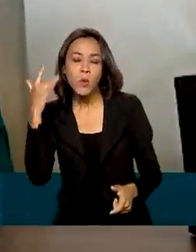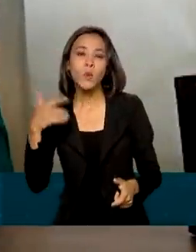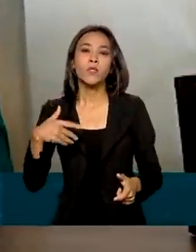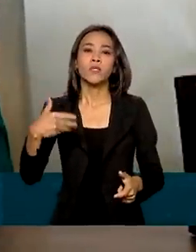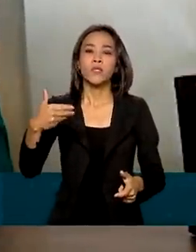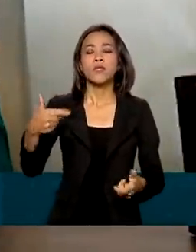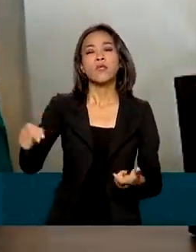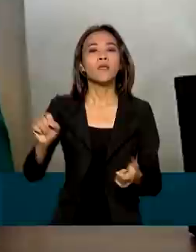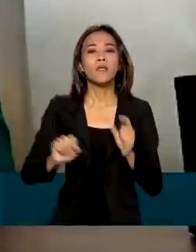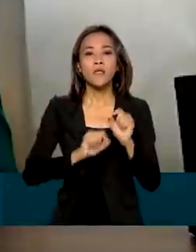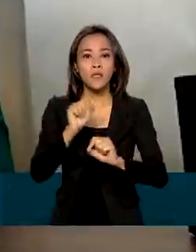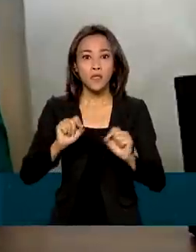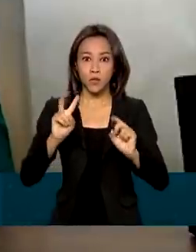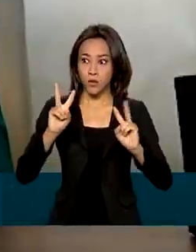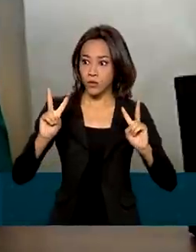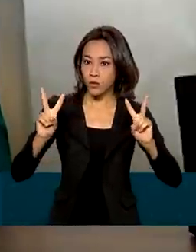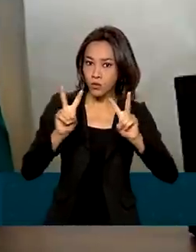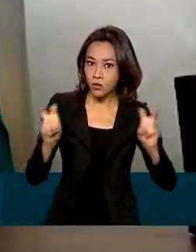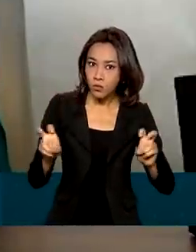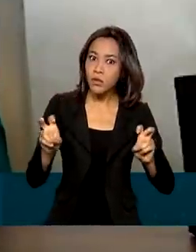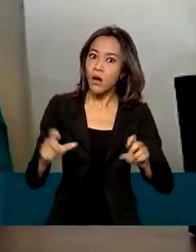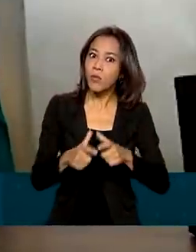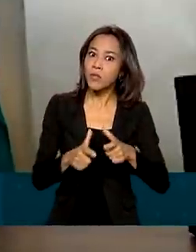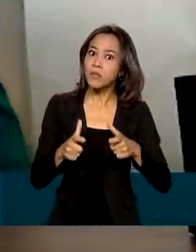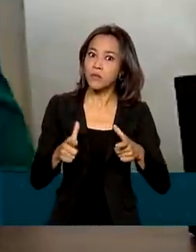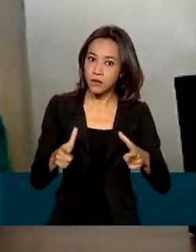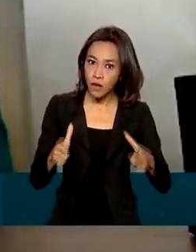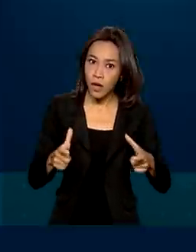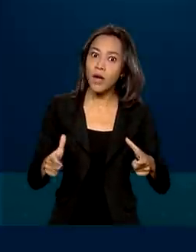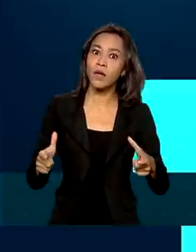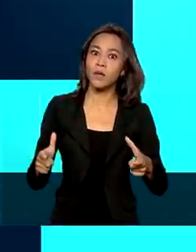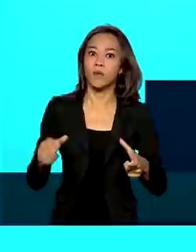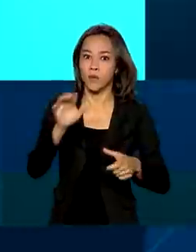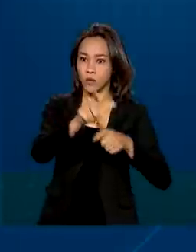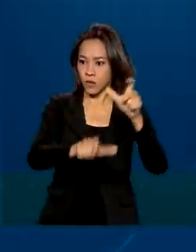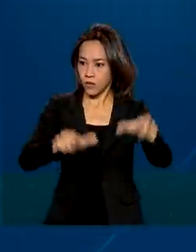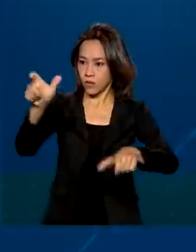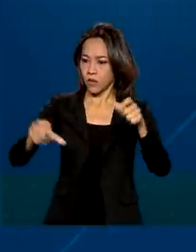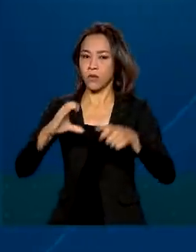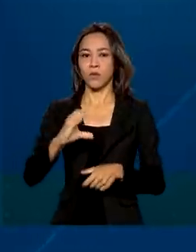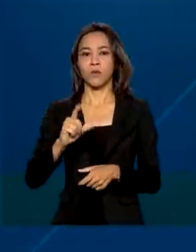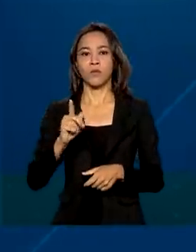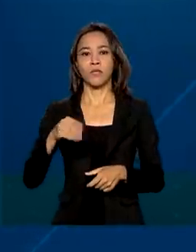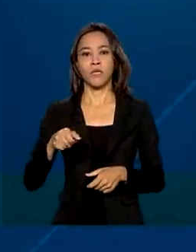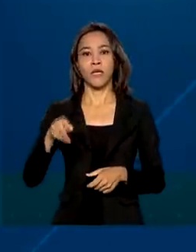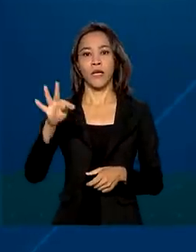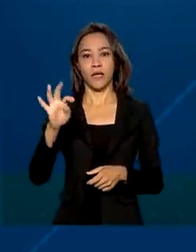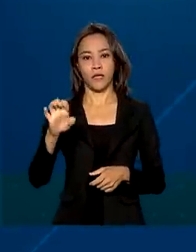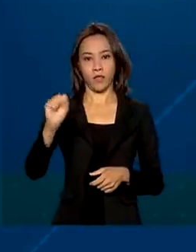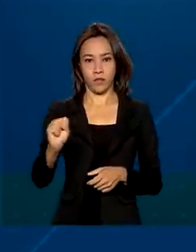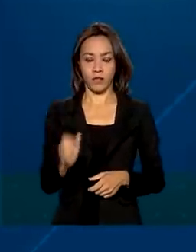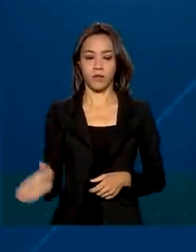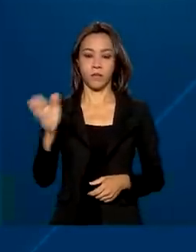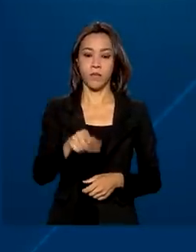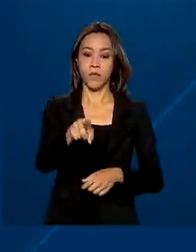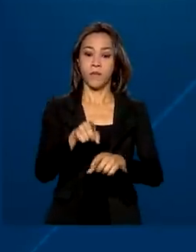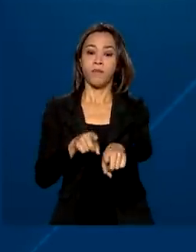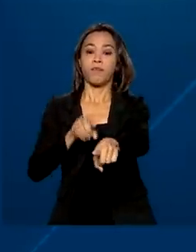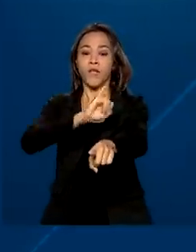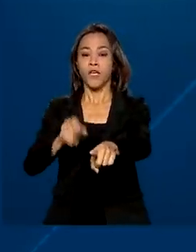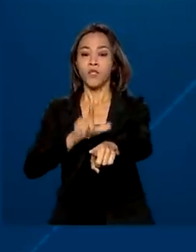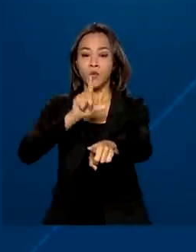chega aqui para as admissões, cresceram também no mercado. Em julho, foram 316 mil